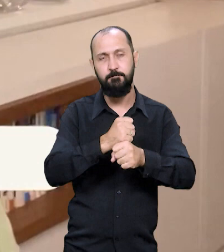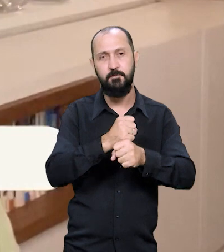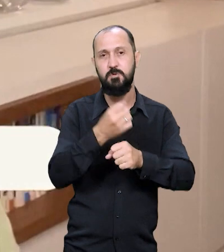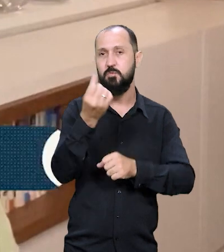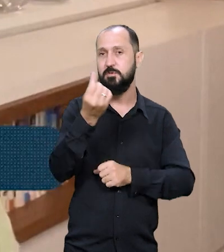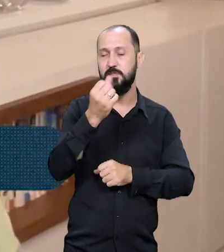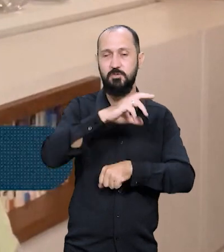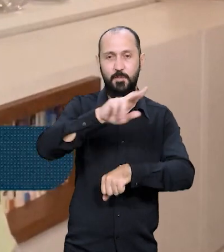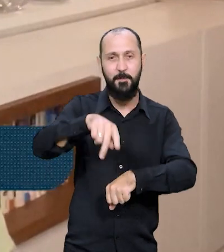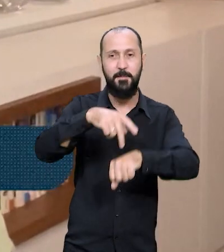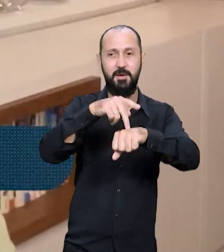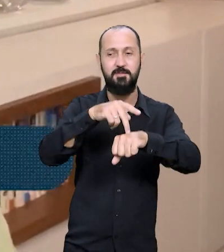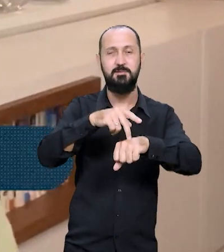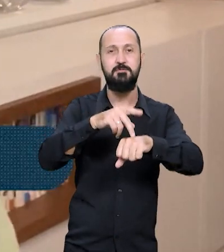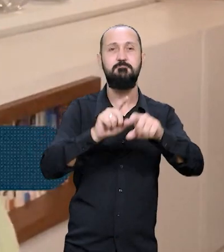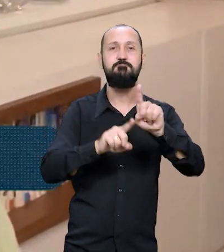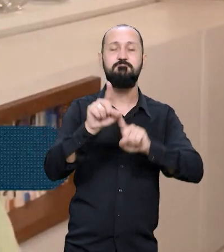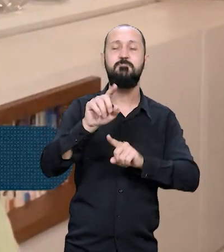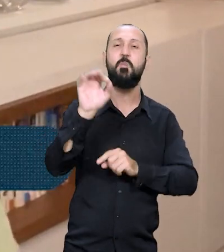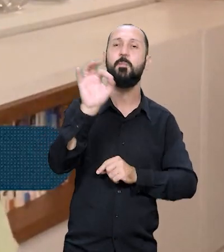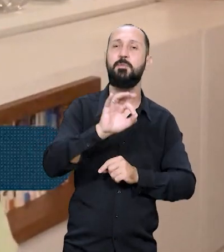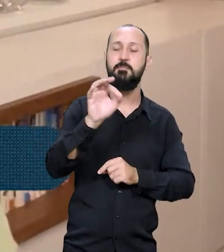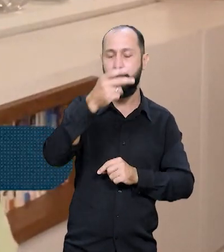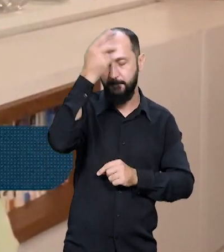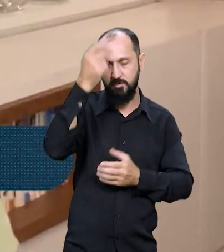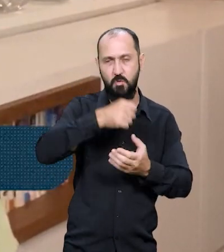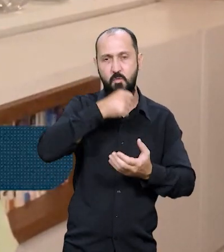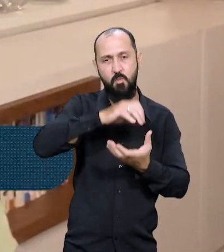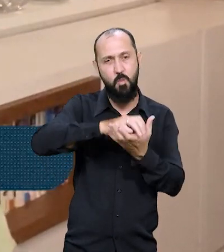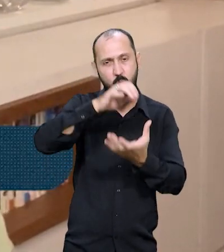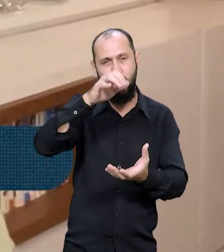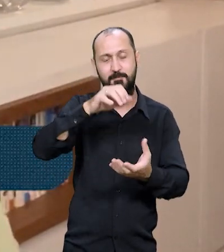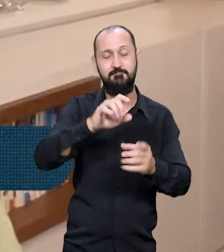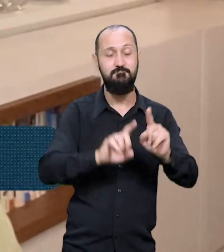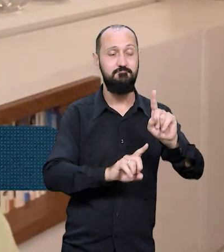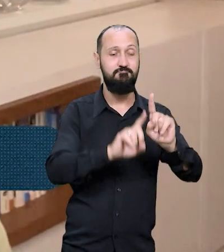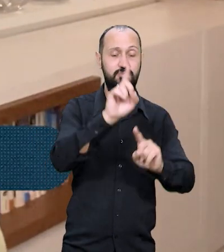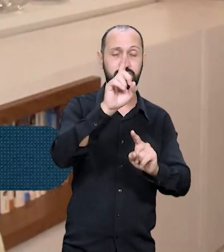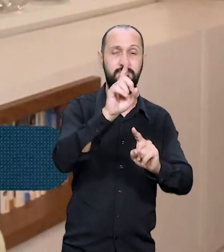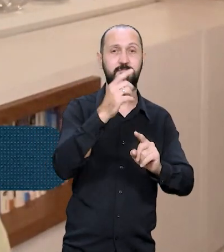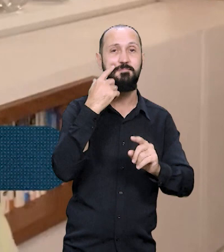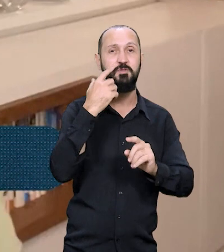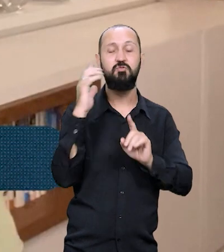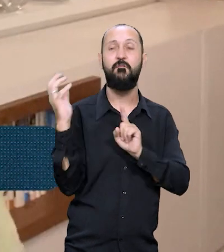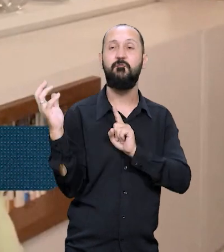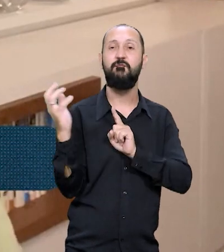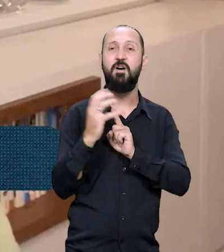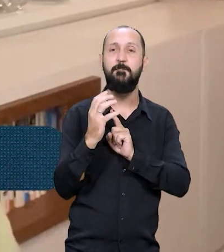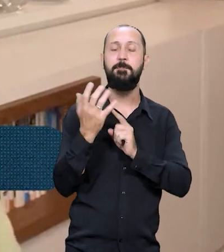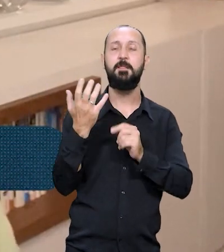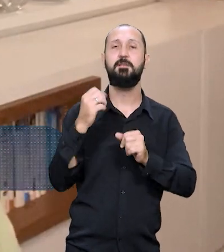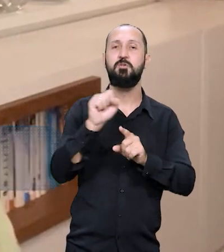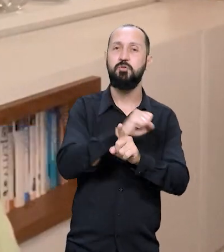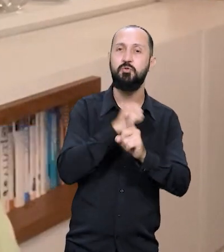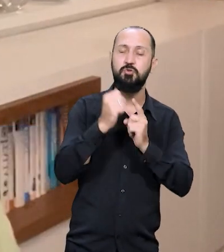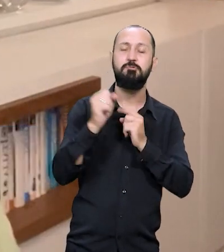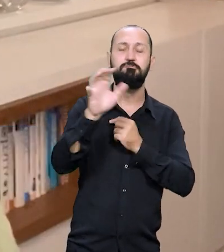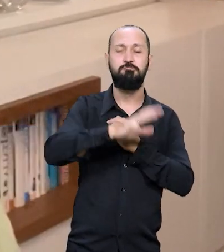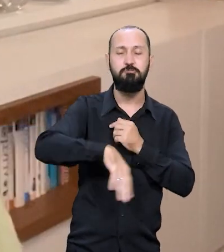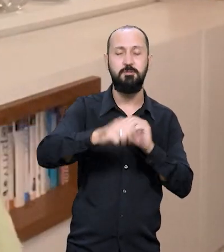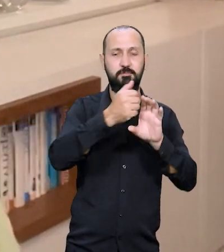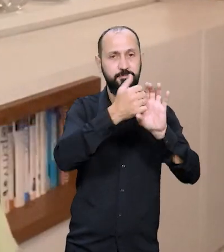sexto país com o maior percentual de pessoas idosas. Isso denomina, isso impacta a nossa sociedade em vários